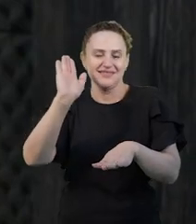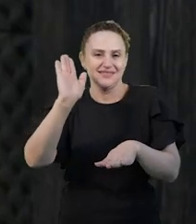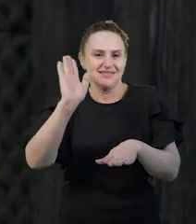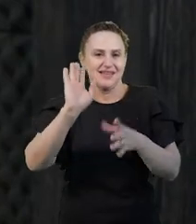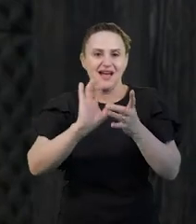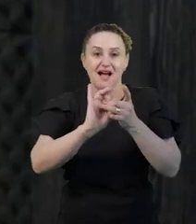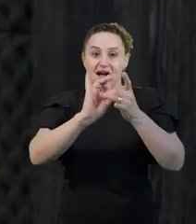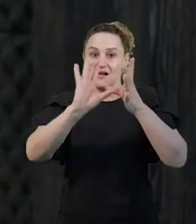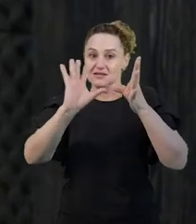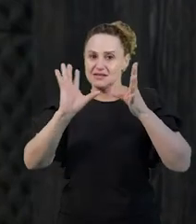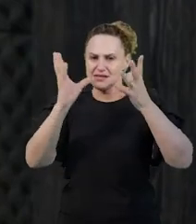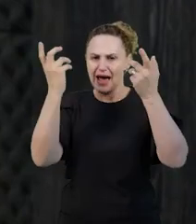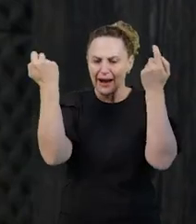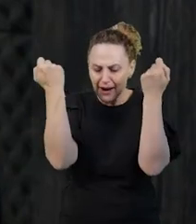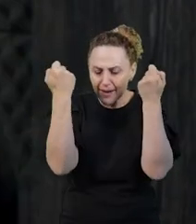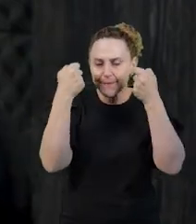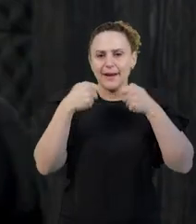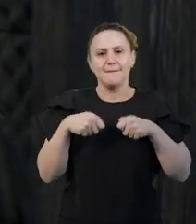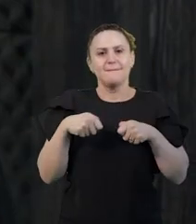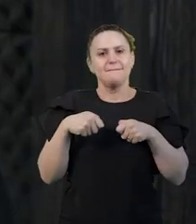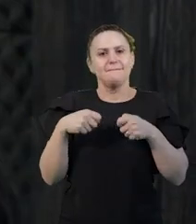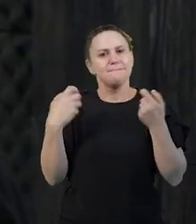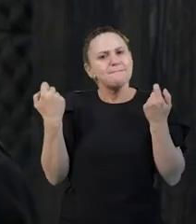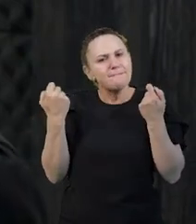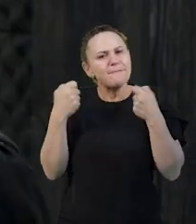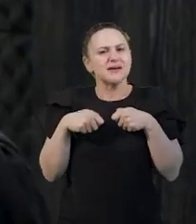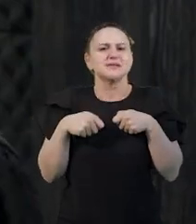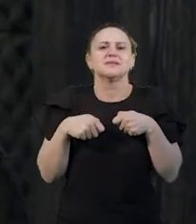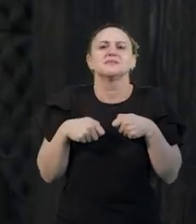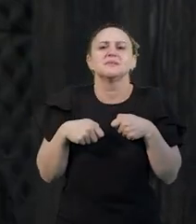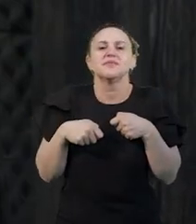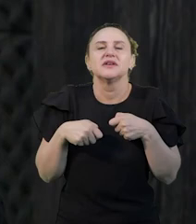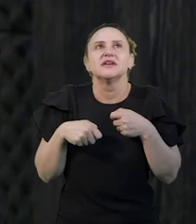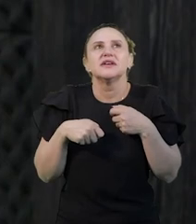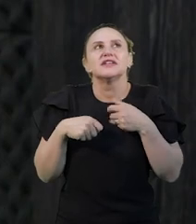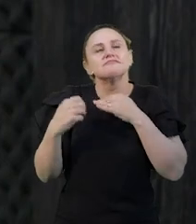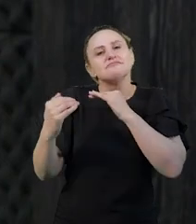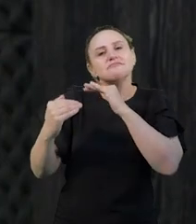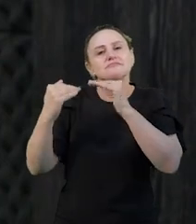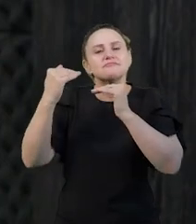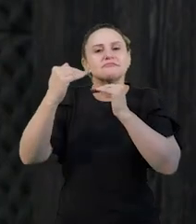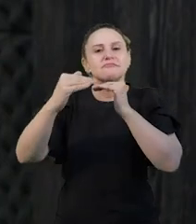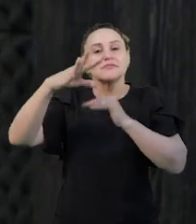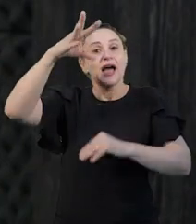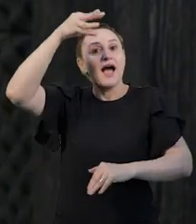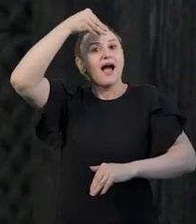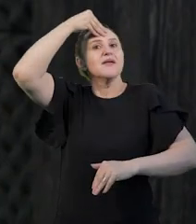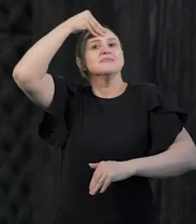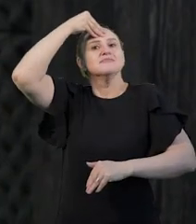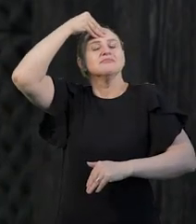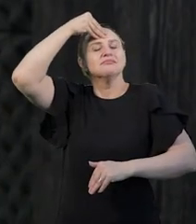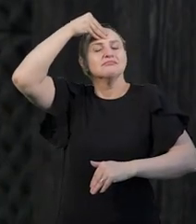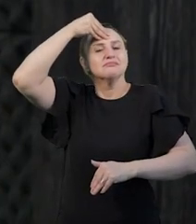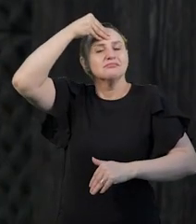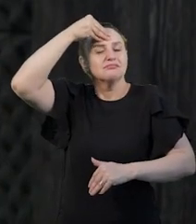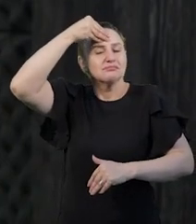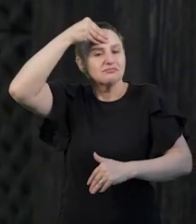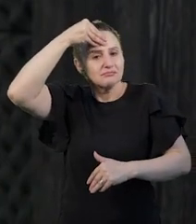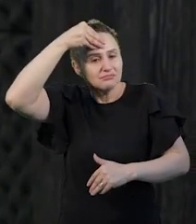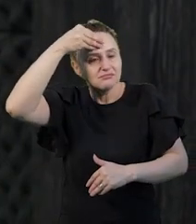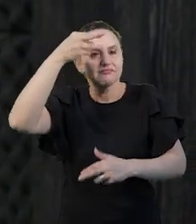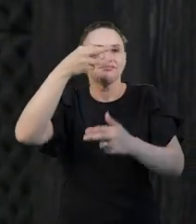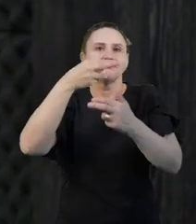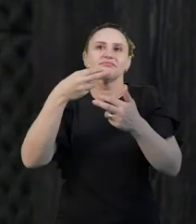capacidade de promover suas aprendizagens, de assimilar as coisas, enfim, de